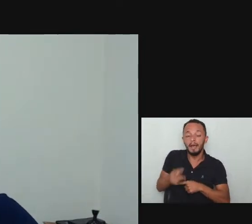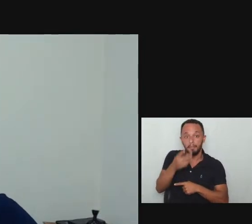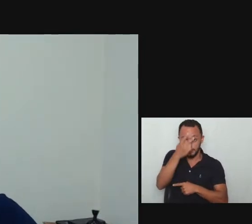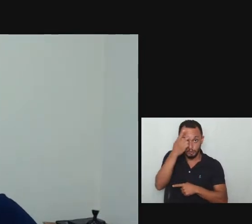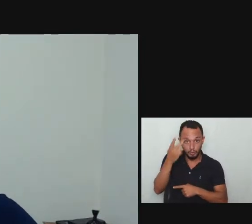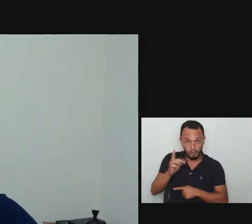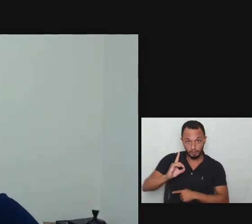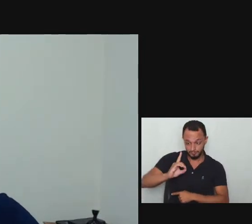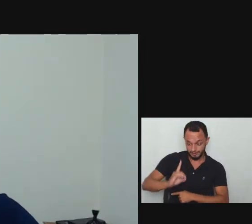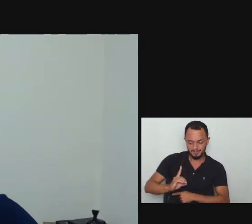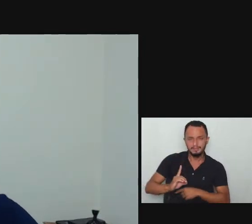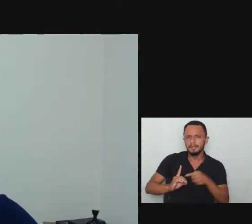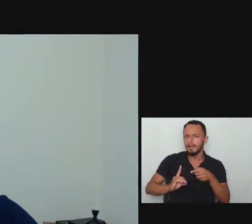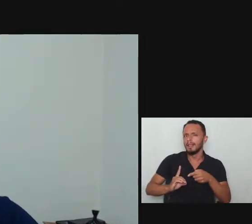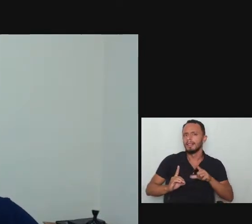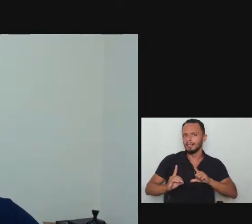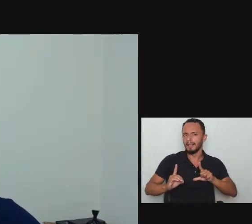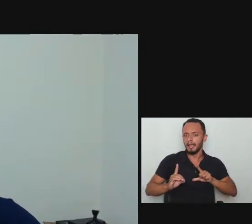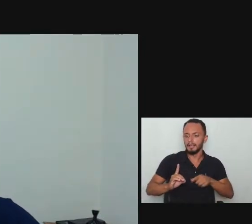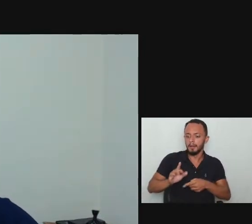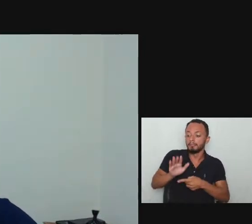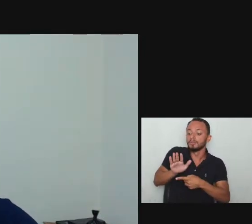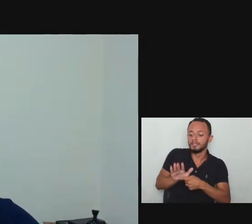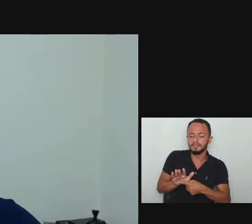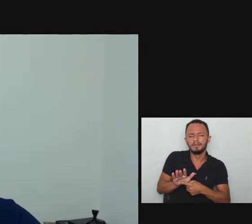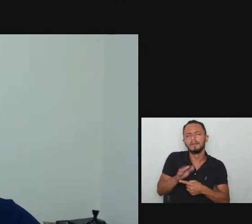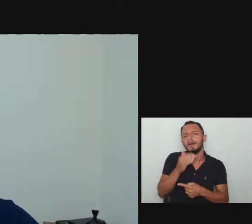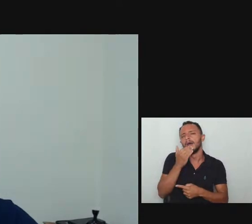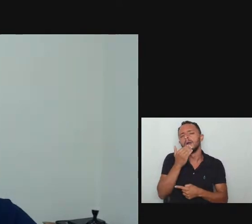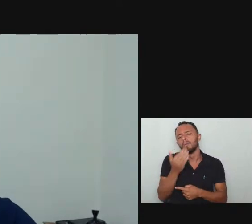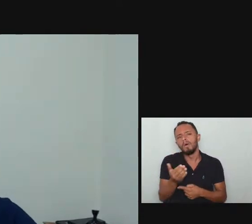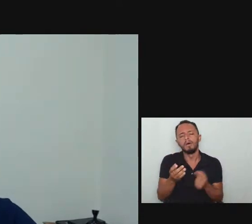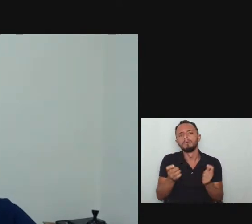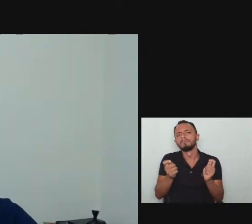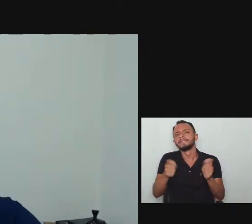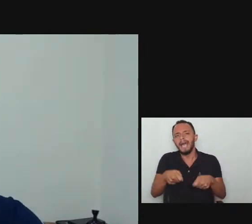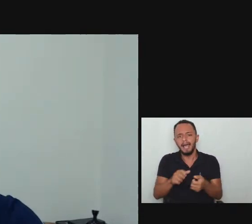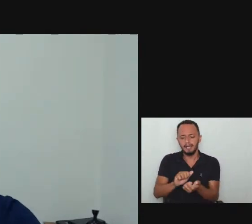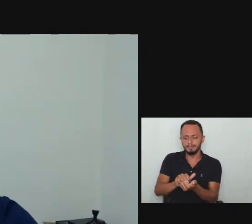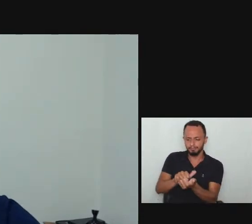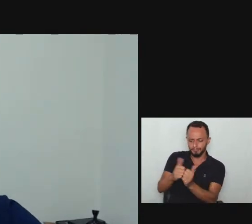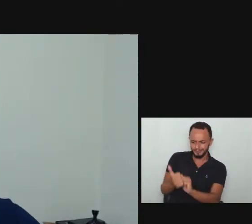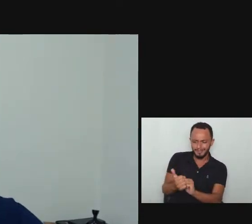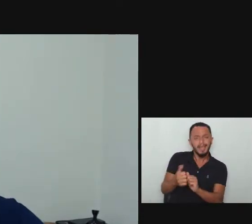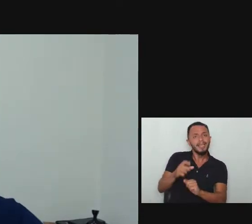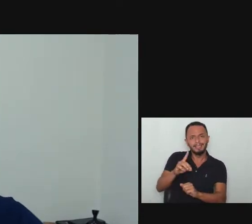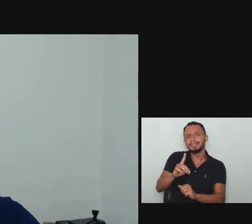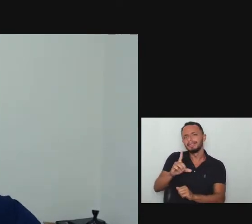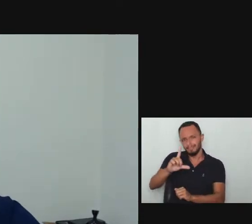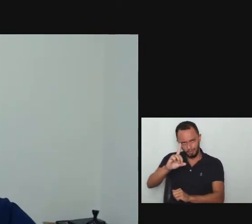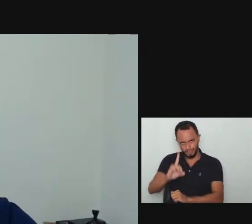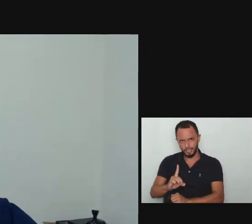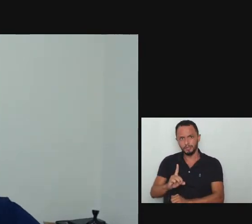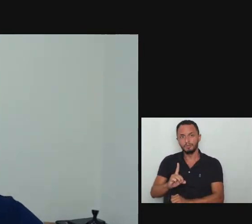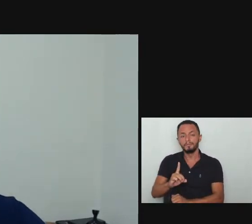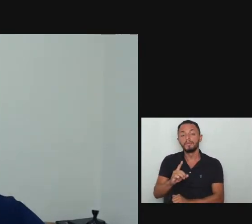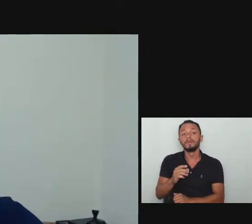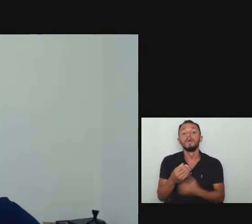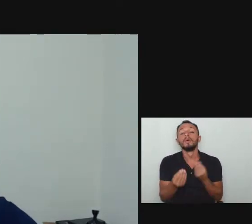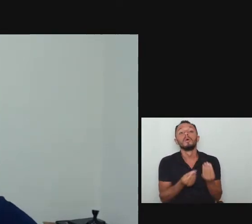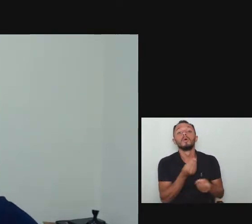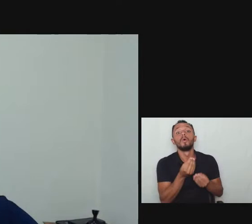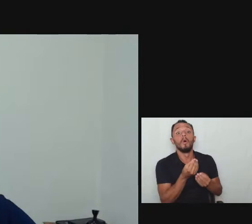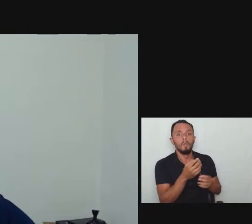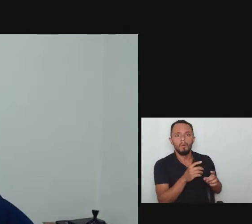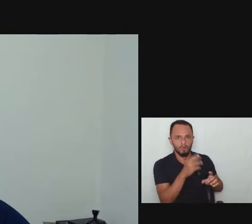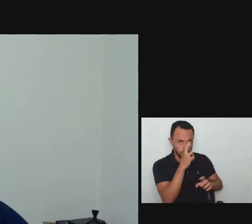galera com deficiência tem algum direito específico de adaptação no trabalho como é ela conversa com empregador para poder garantir aquilo que é dela por